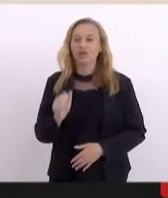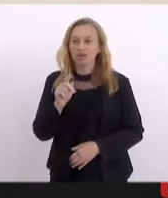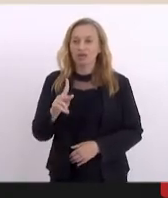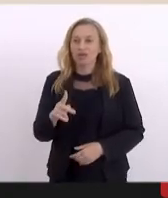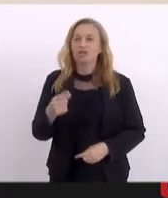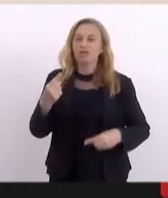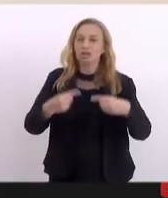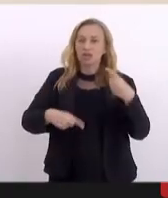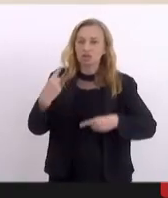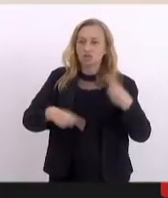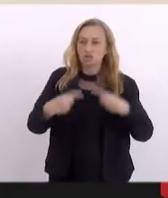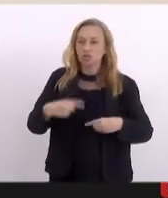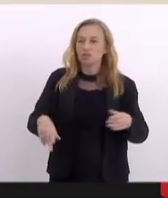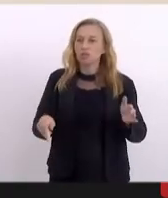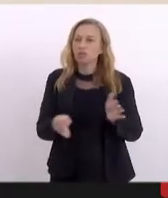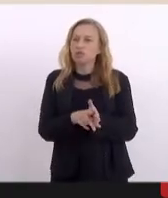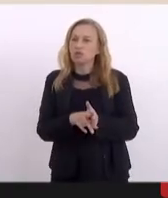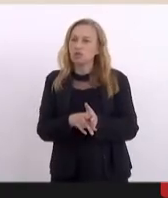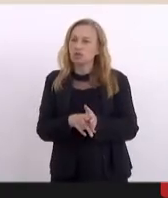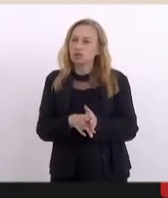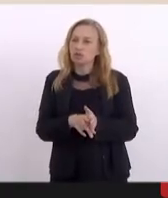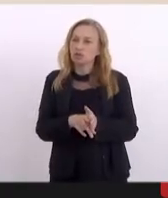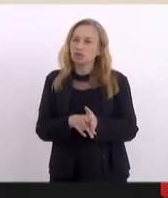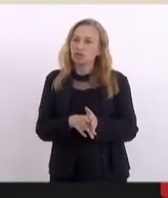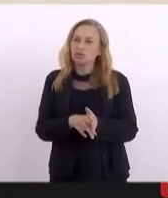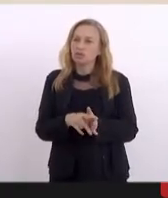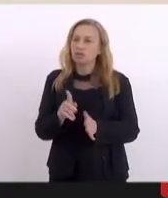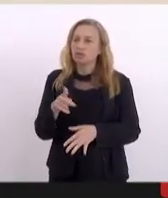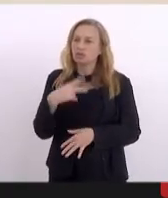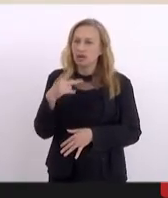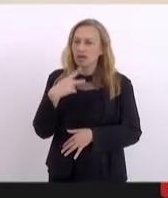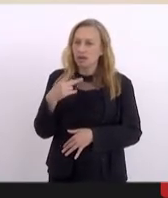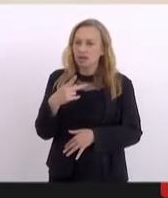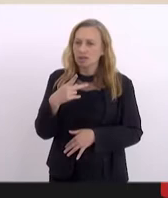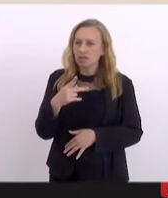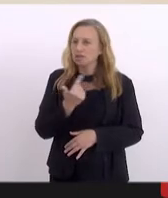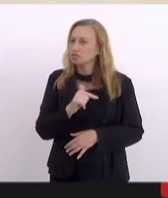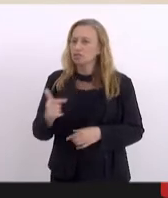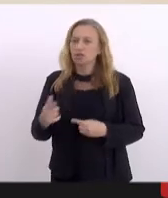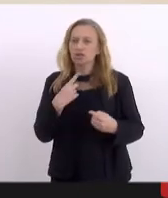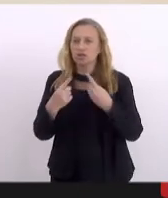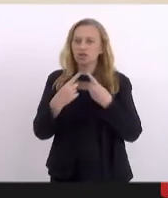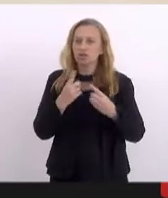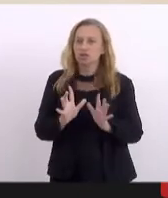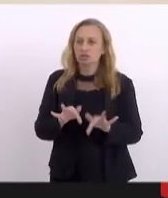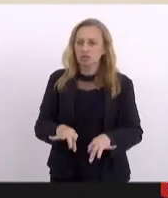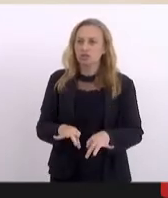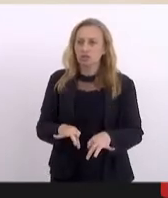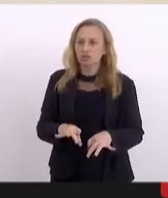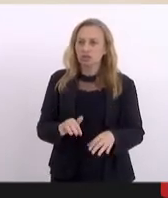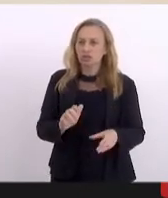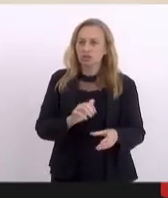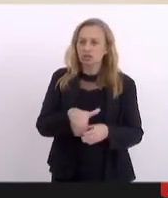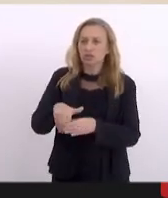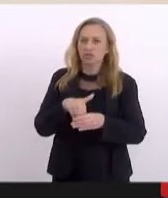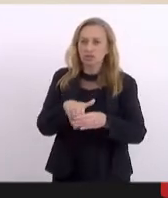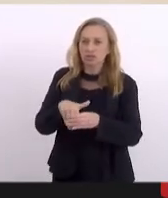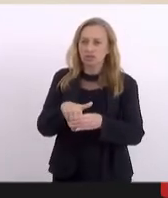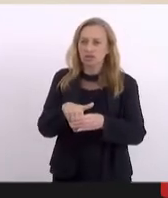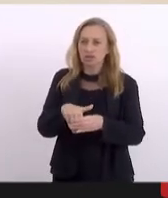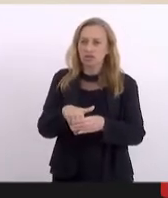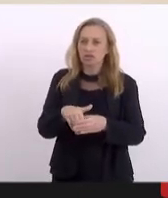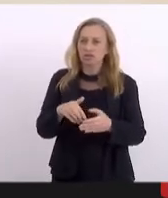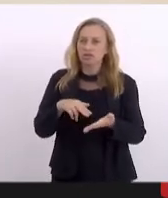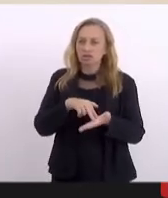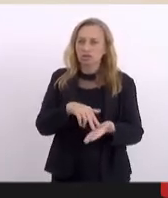Em discussão, o projeto invoga. Não havendo quem queira discutir, encerrado em discussão. Em votação, os